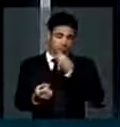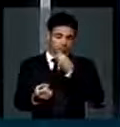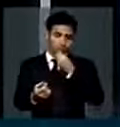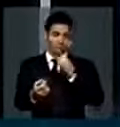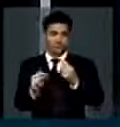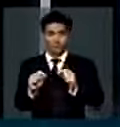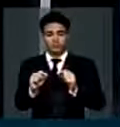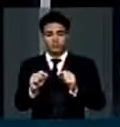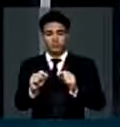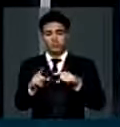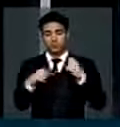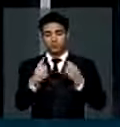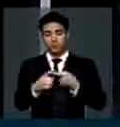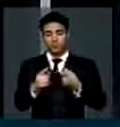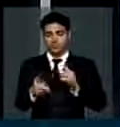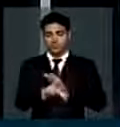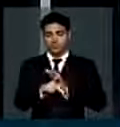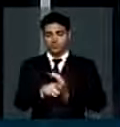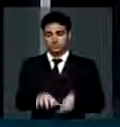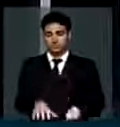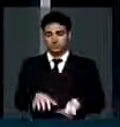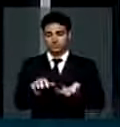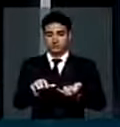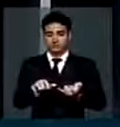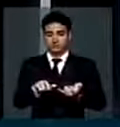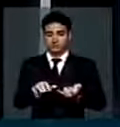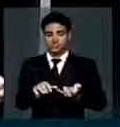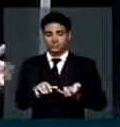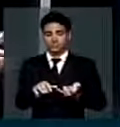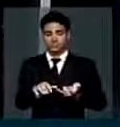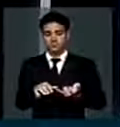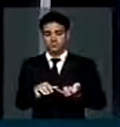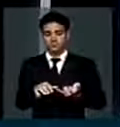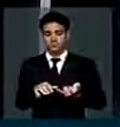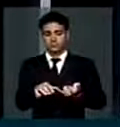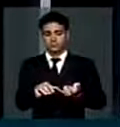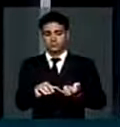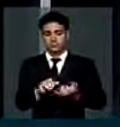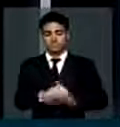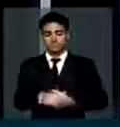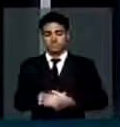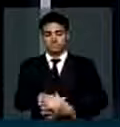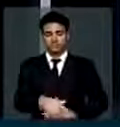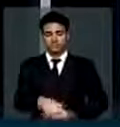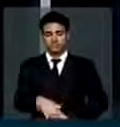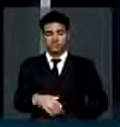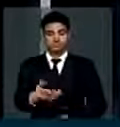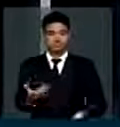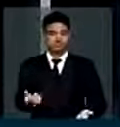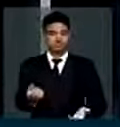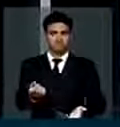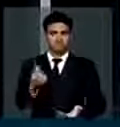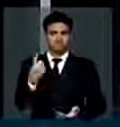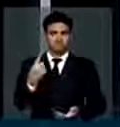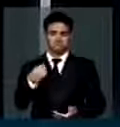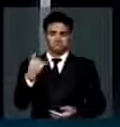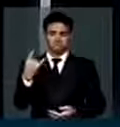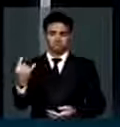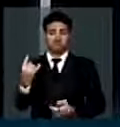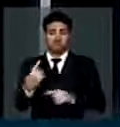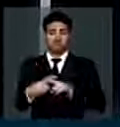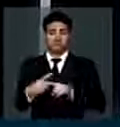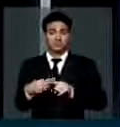do Congresso Nacional, Câmara e Senado, nos chama a atenção que